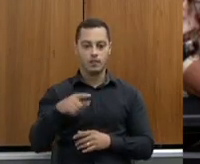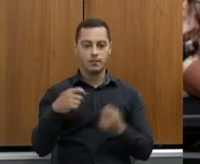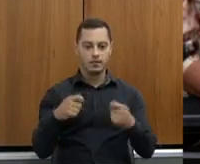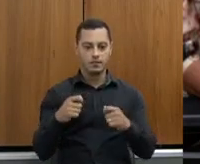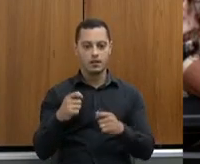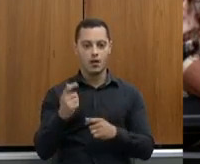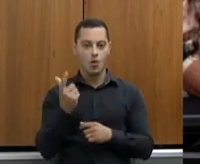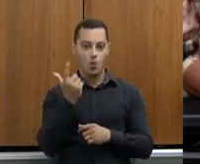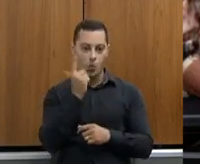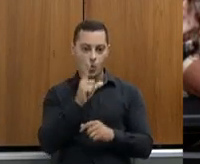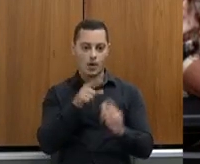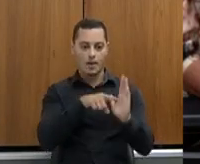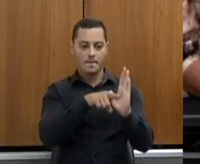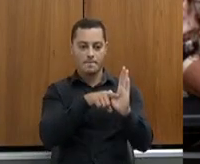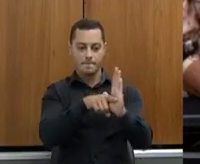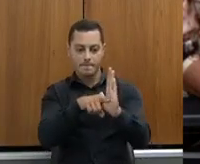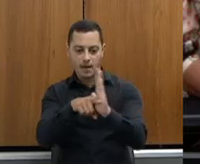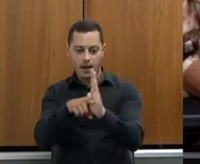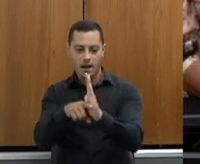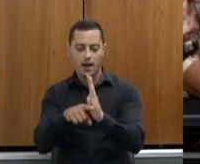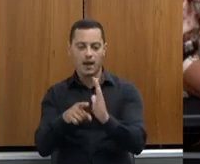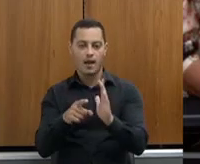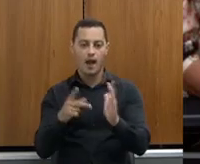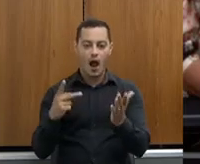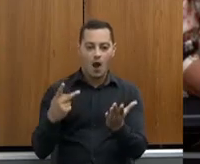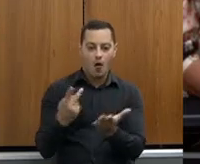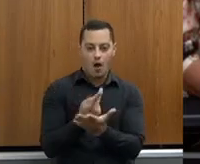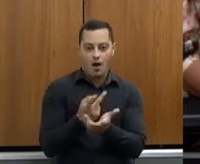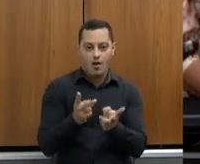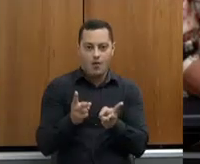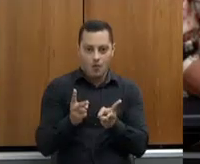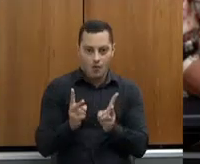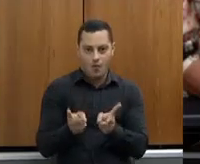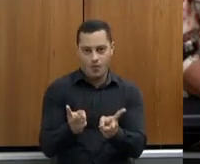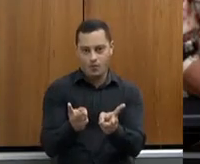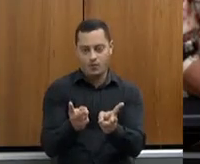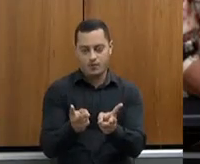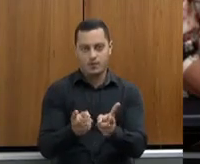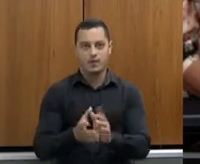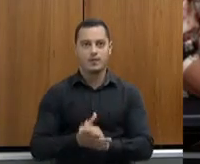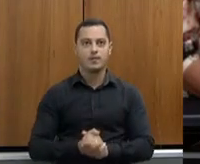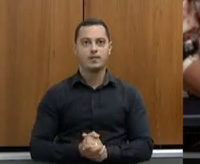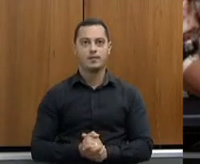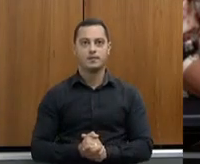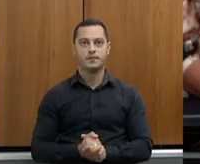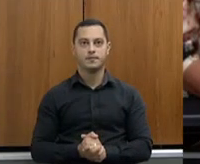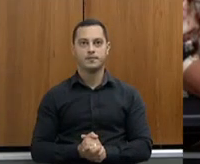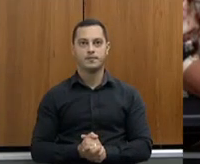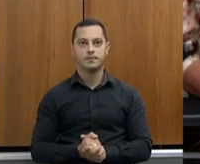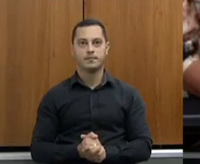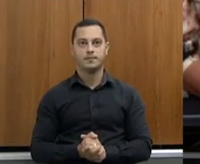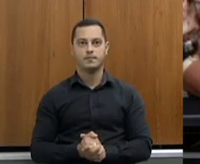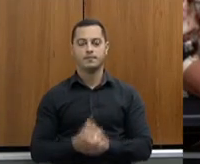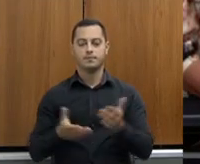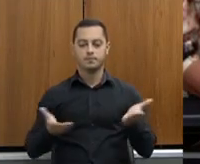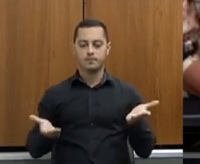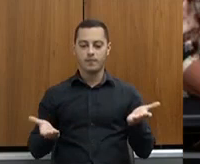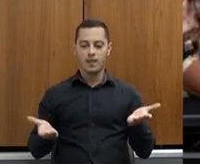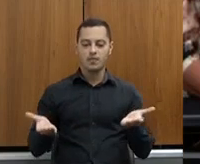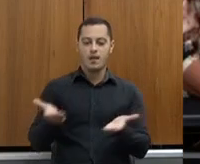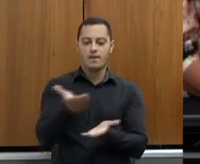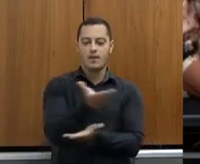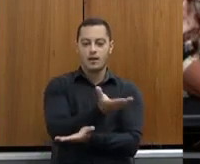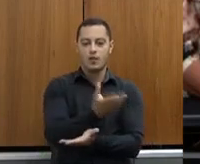ter essas pesquisas que estão acontecendo e que elas continuem acontecendo dessa forma. Pode passar. A transferência e difusão de